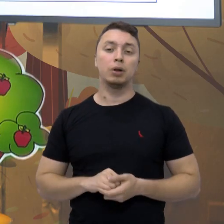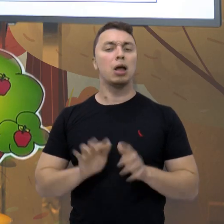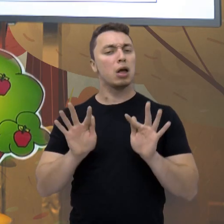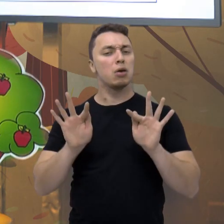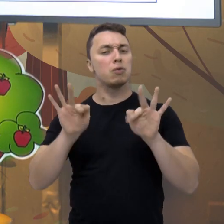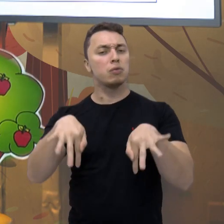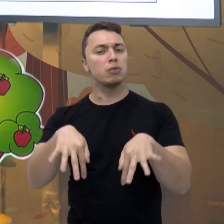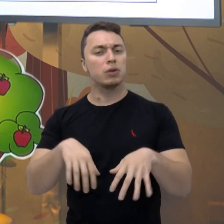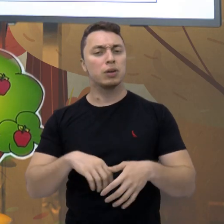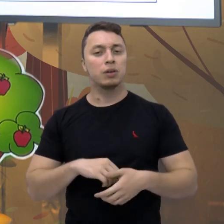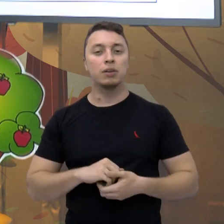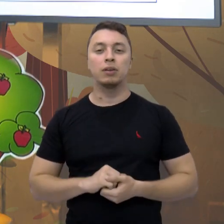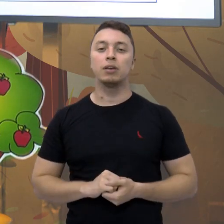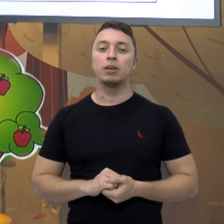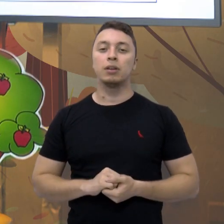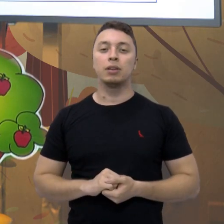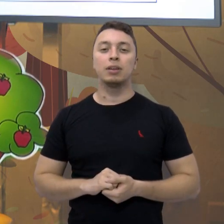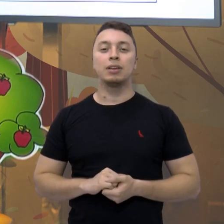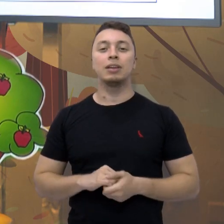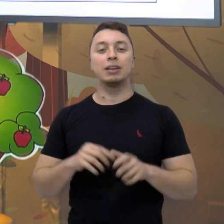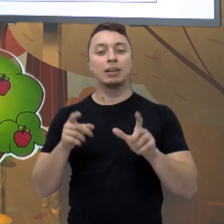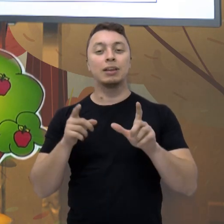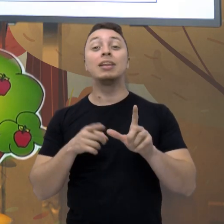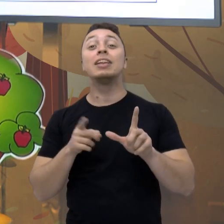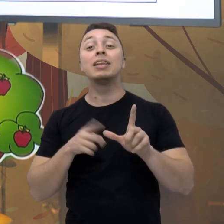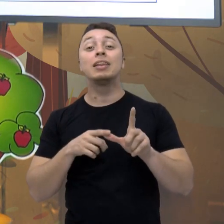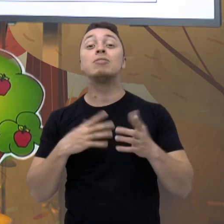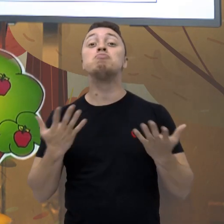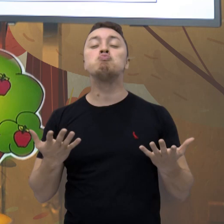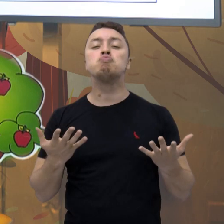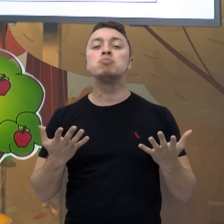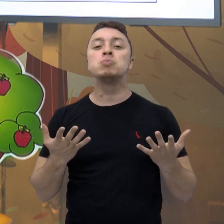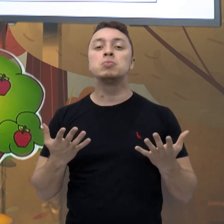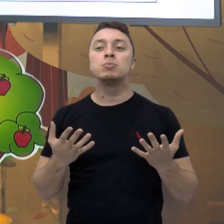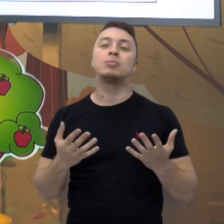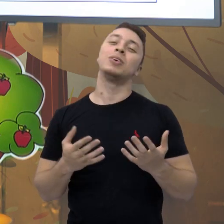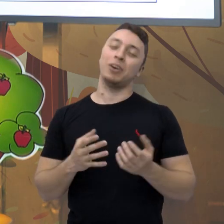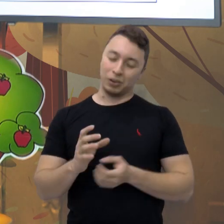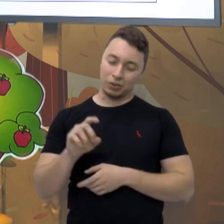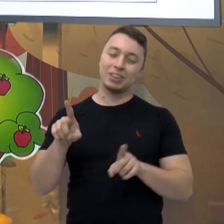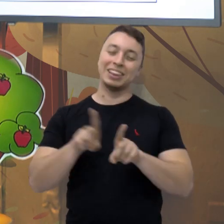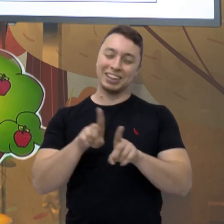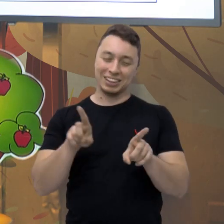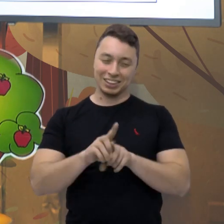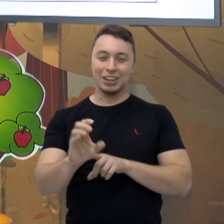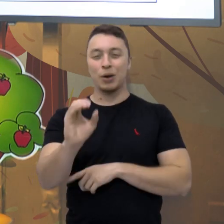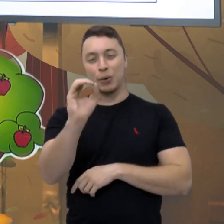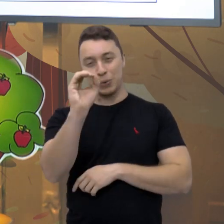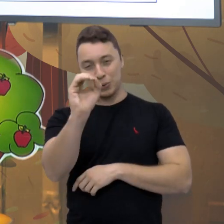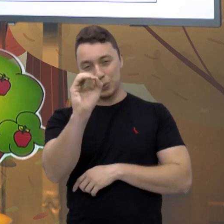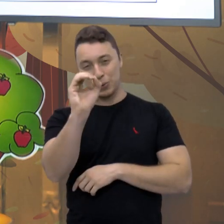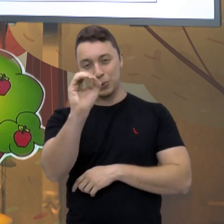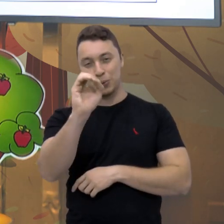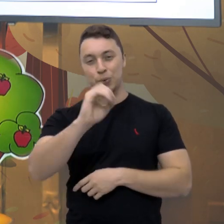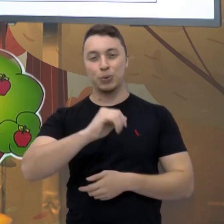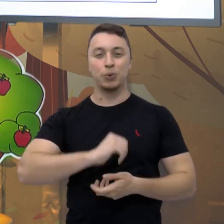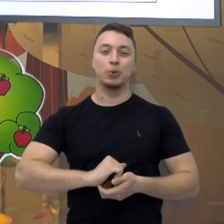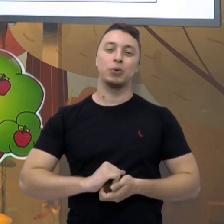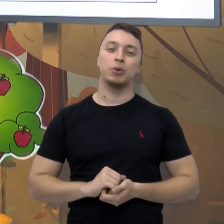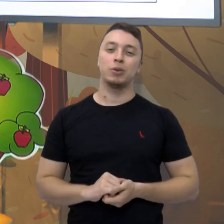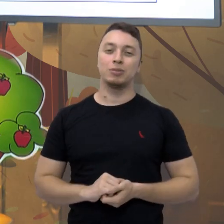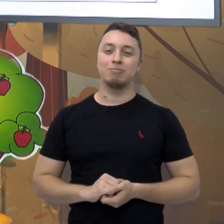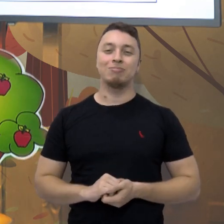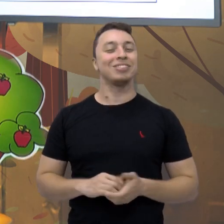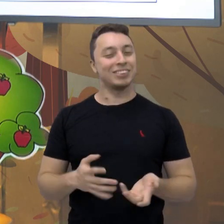Qual é a última letra da palavra outono? Outono é a letra O. Olha que